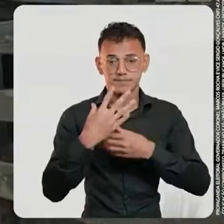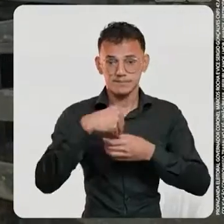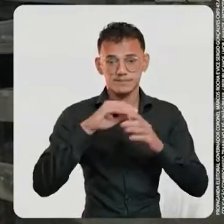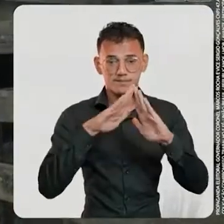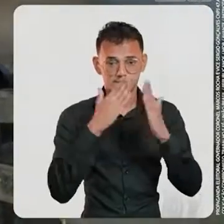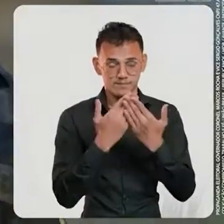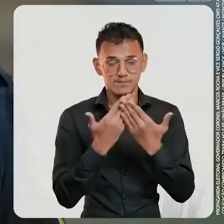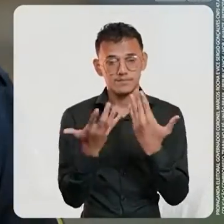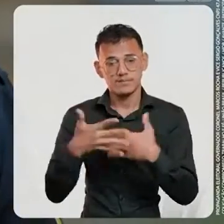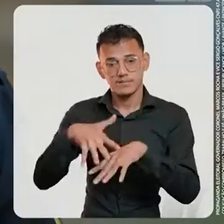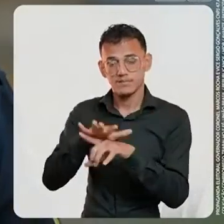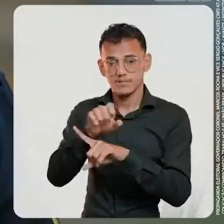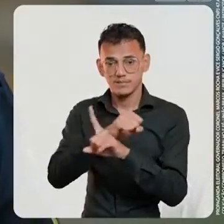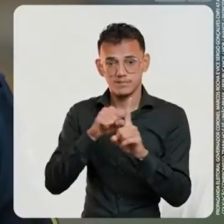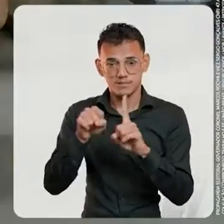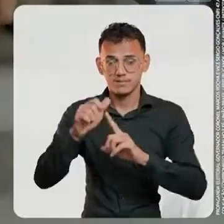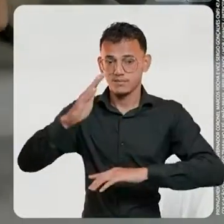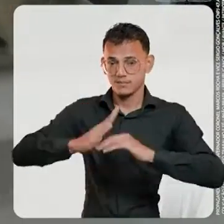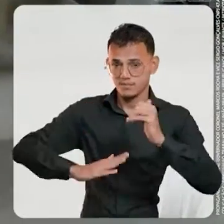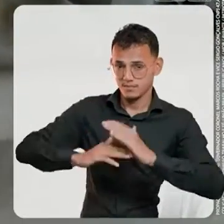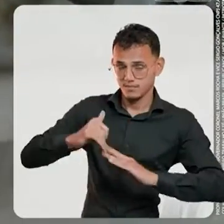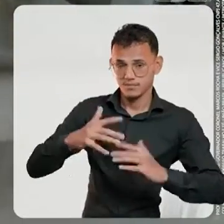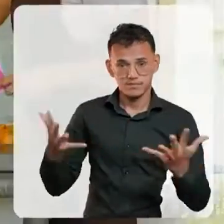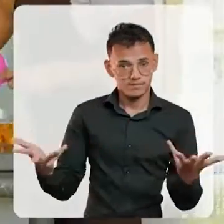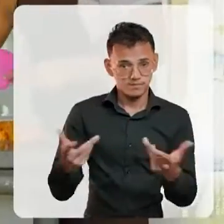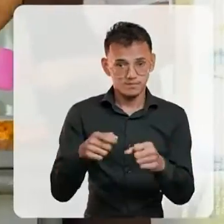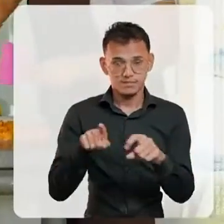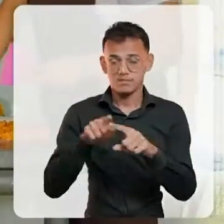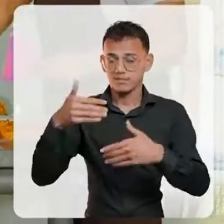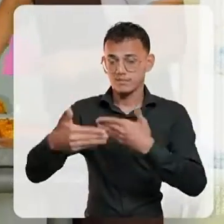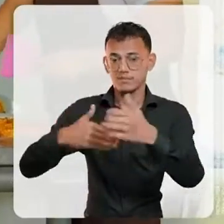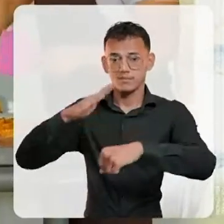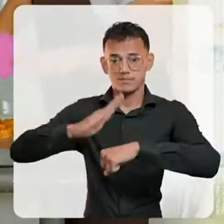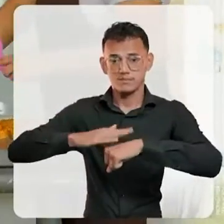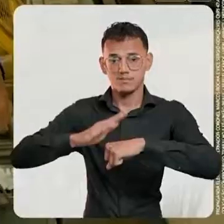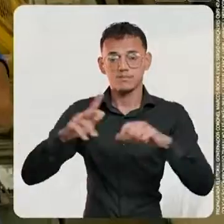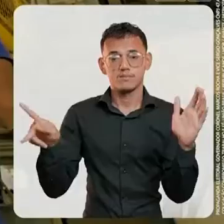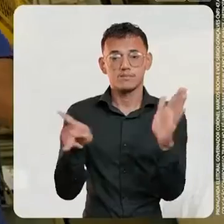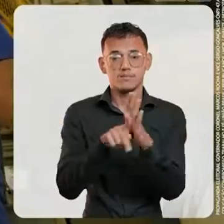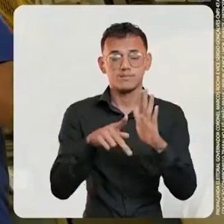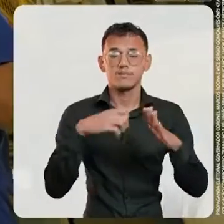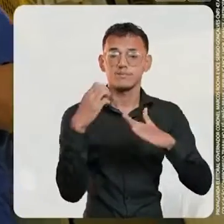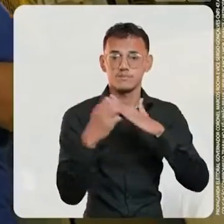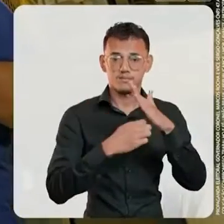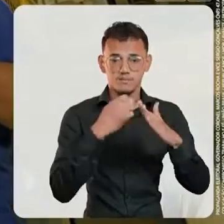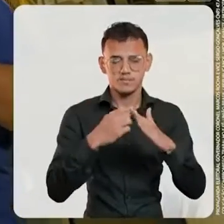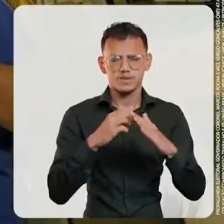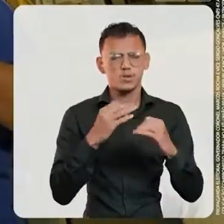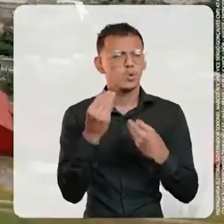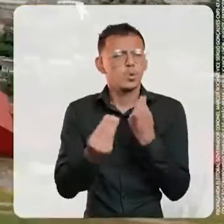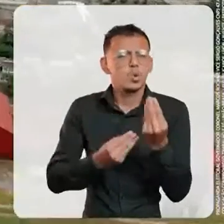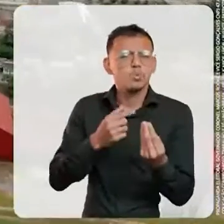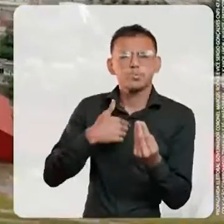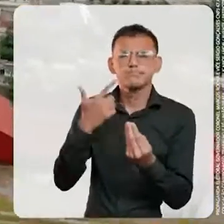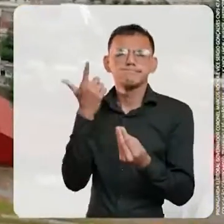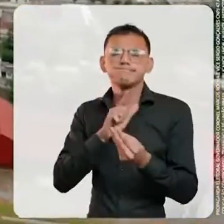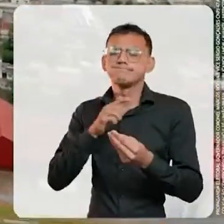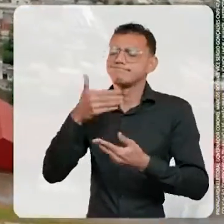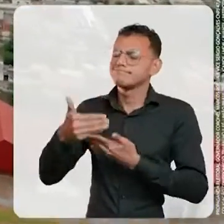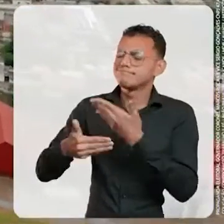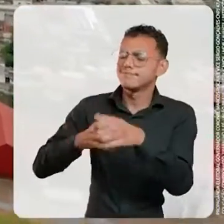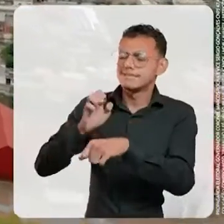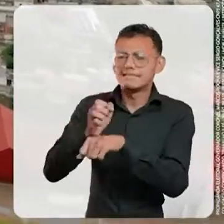inclusão social, na qualificação profissional e no desenvolvimento das micro, pequenas e médias empresas. Não se promove o